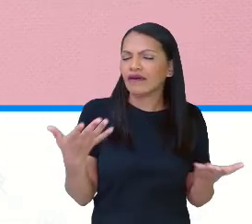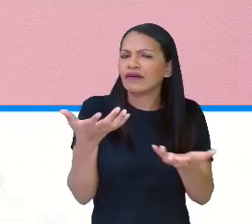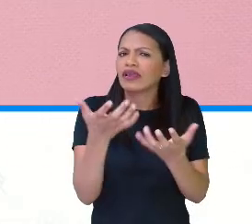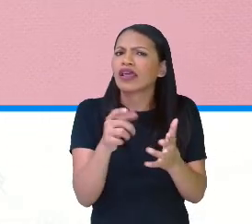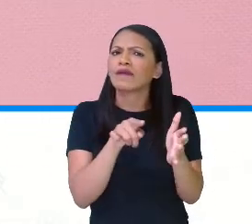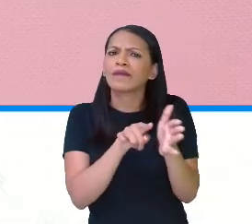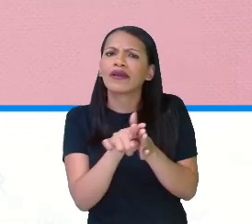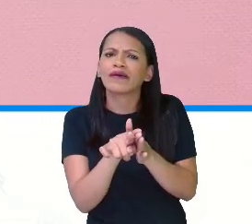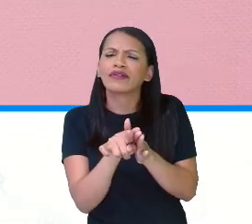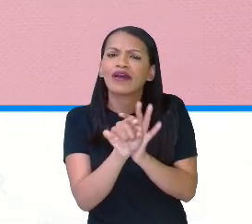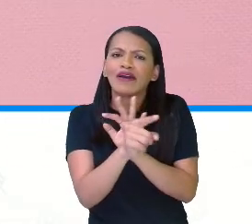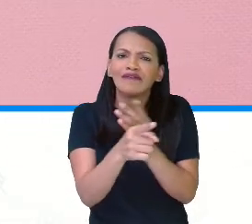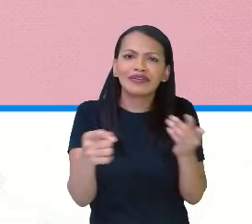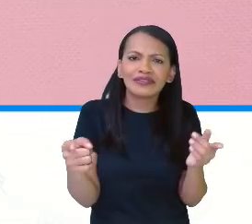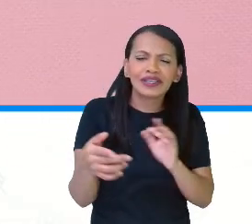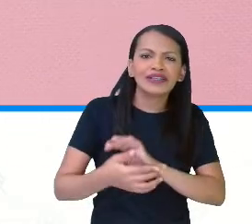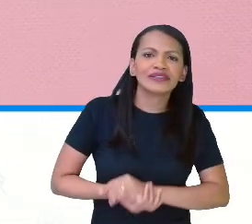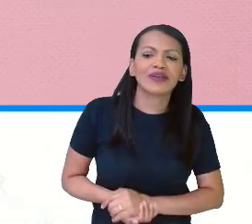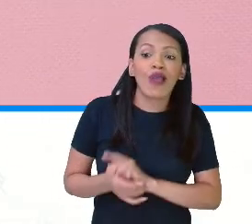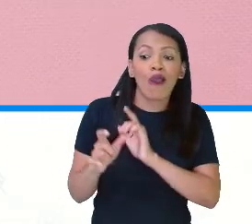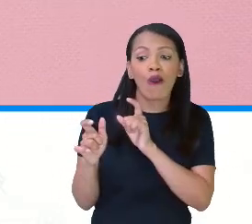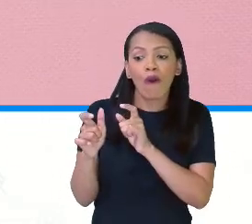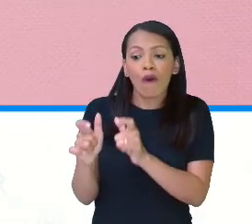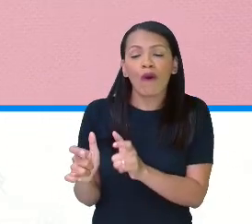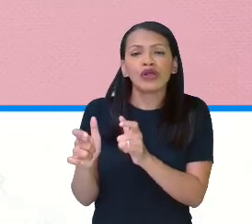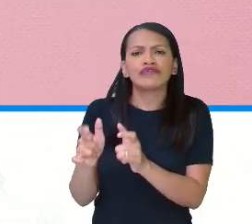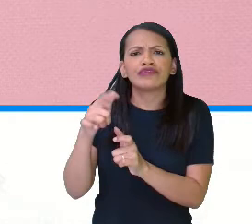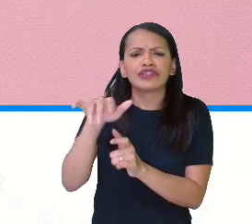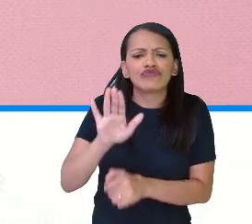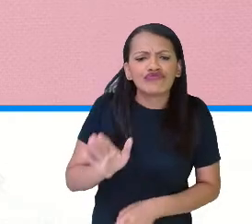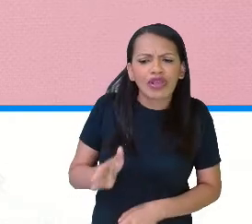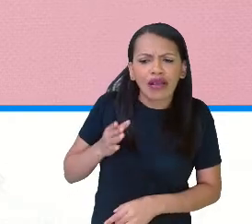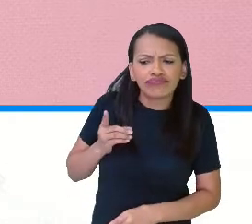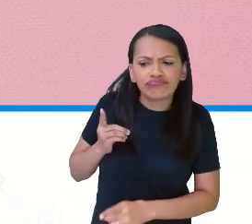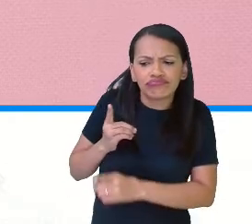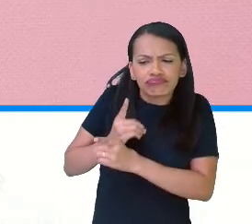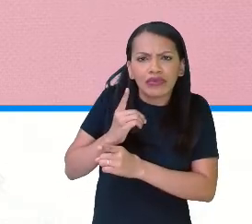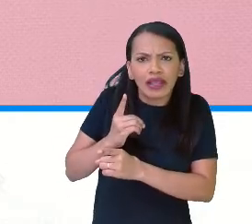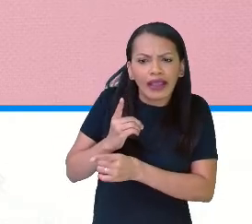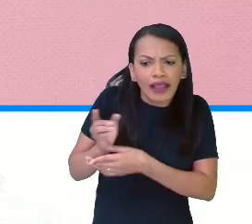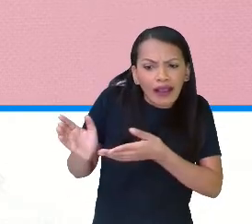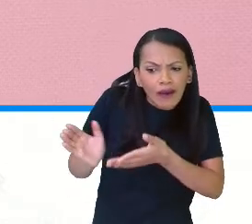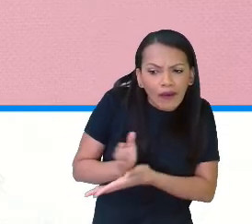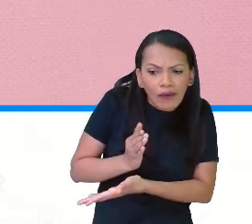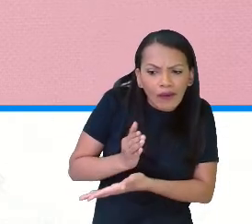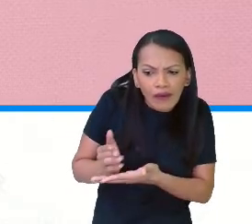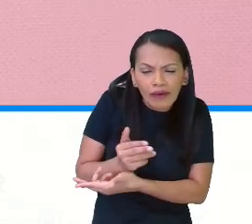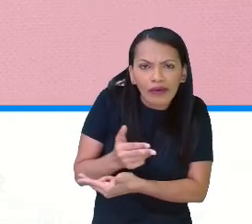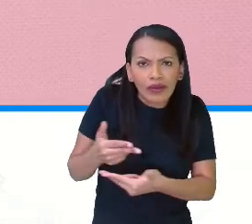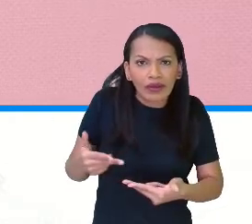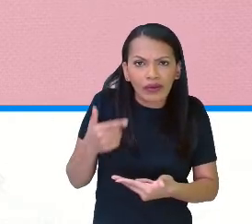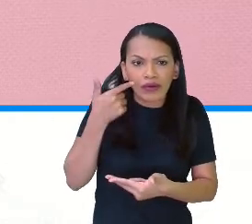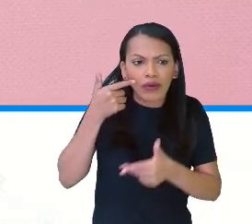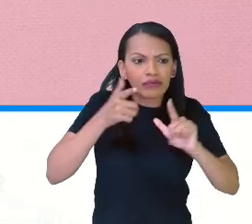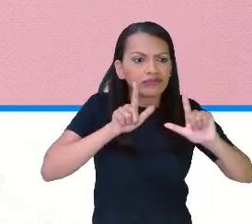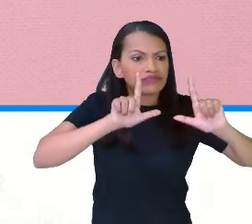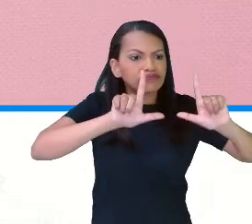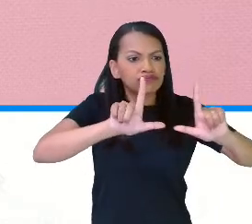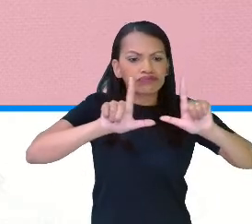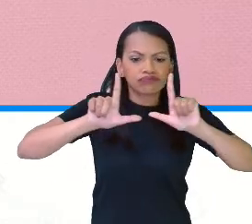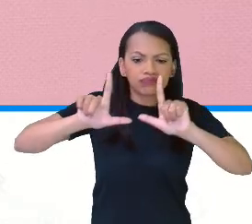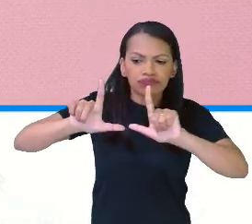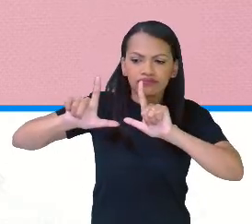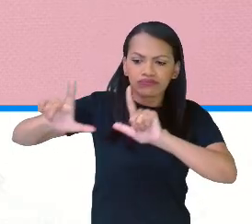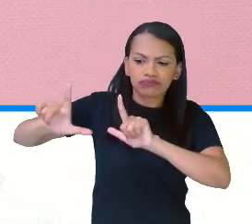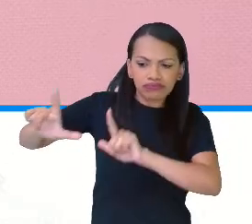perguntá-los. Onde você já presenciou alguma ação, como a mostrada no vídeo?